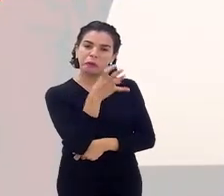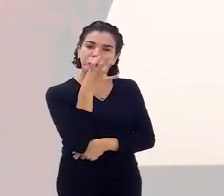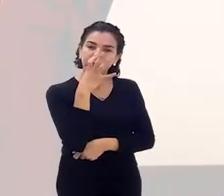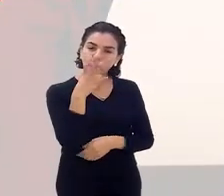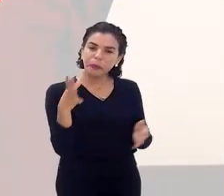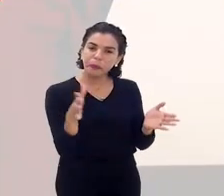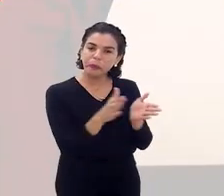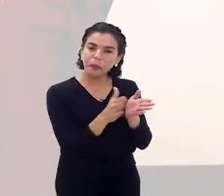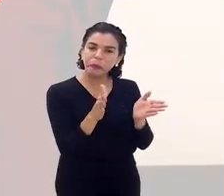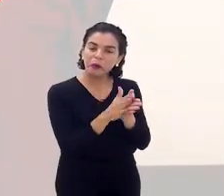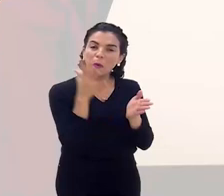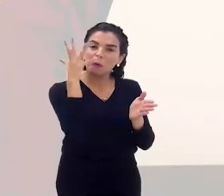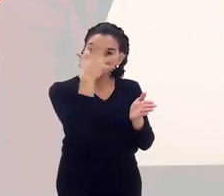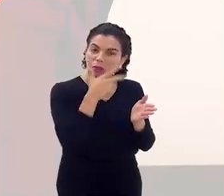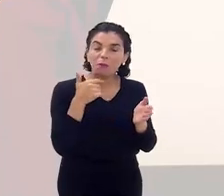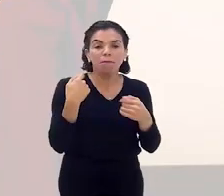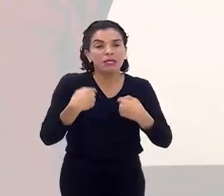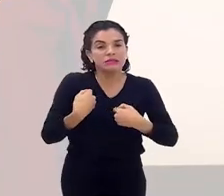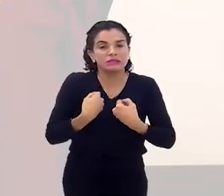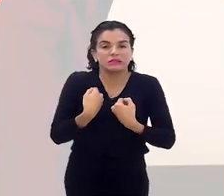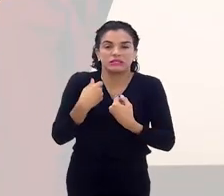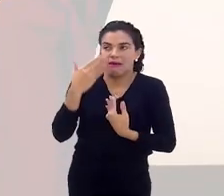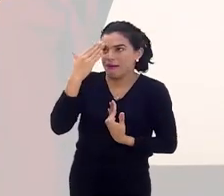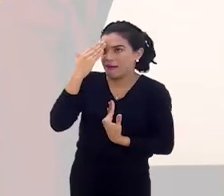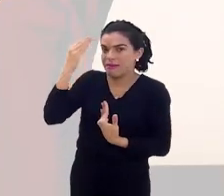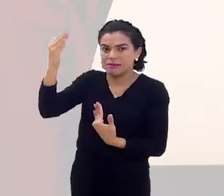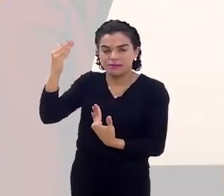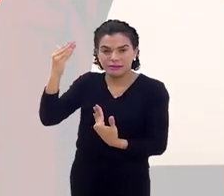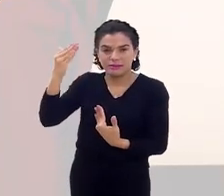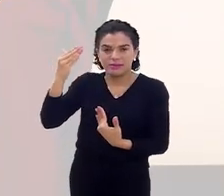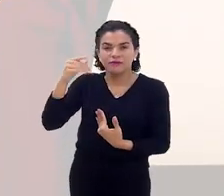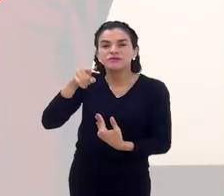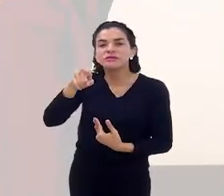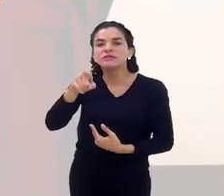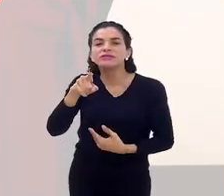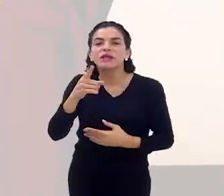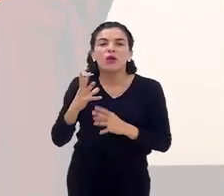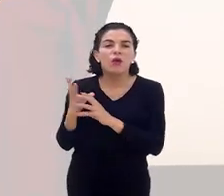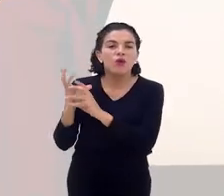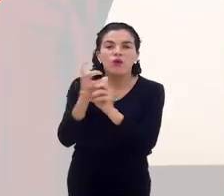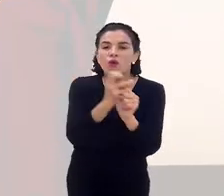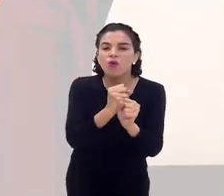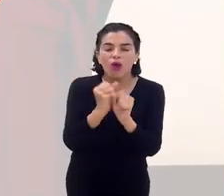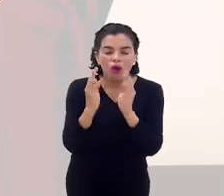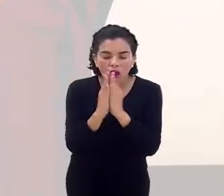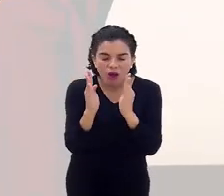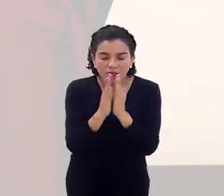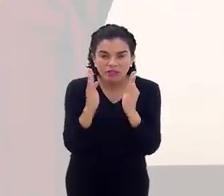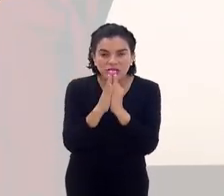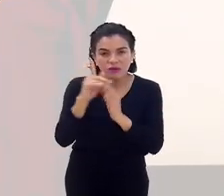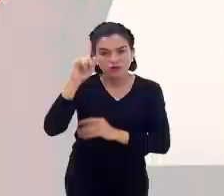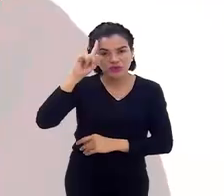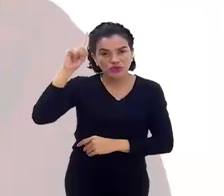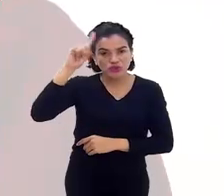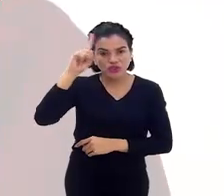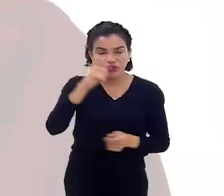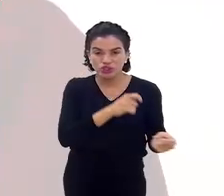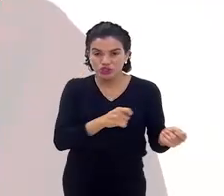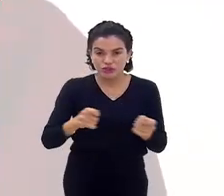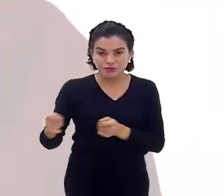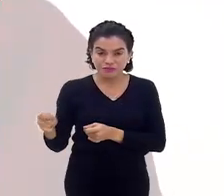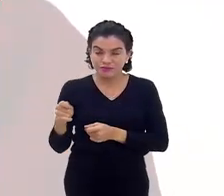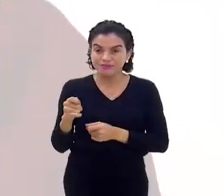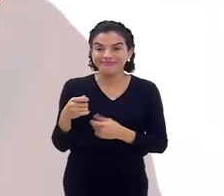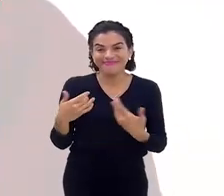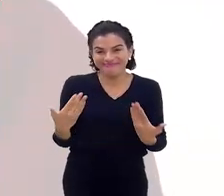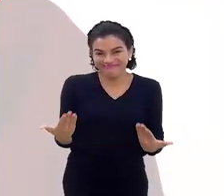porque realmente você tem que agradecer. Vocês têm um número de orações diárias? Então, uma